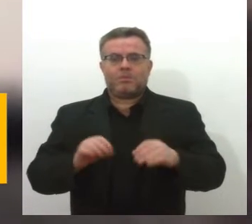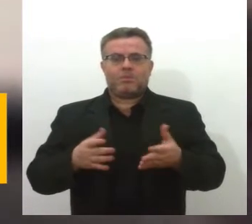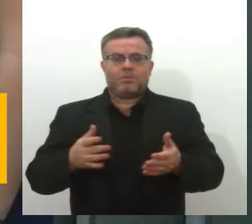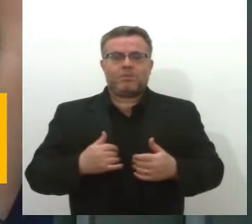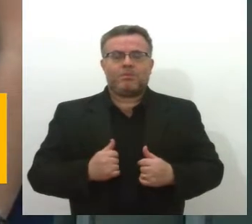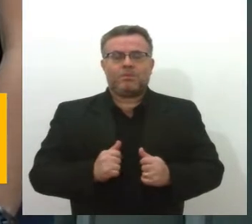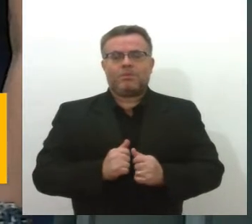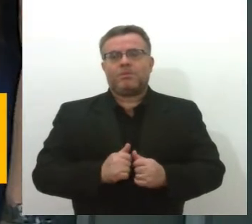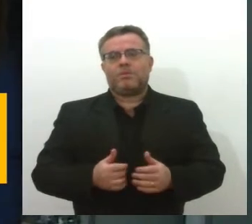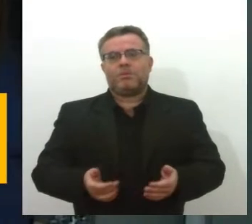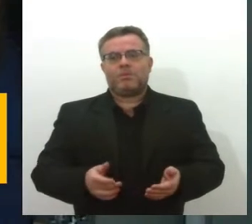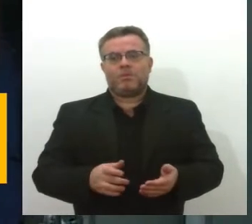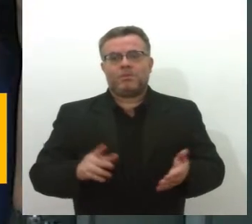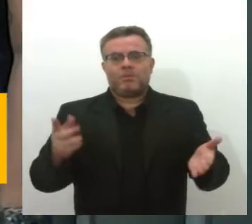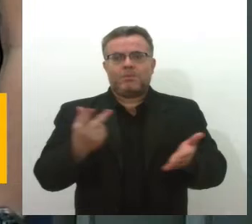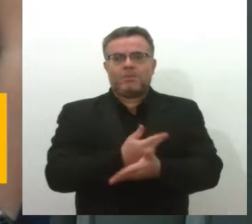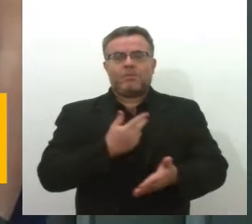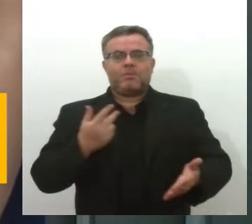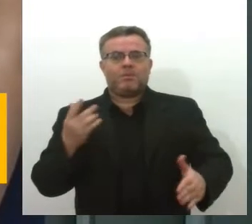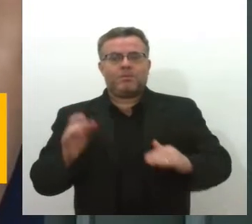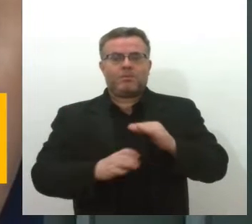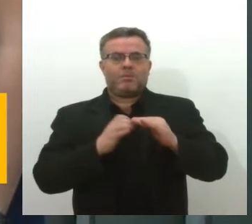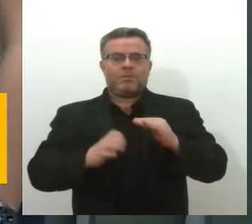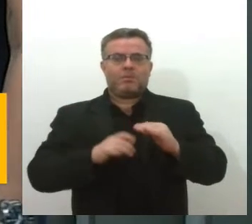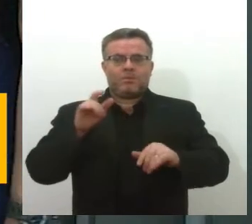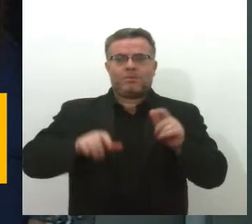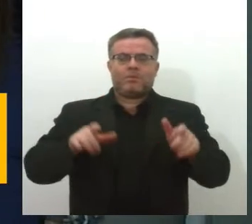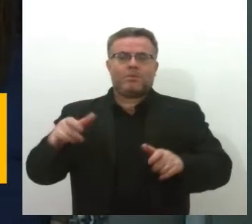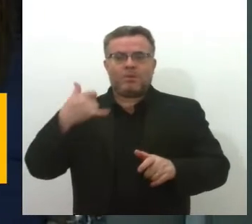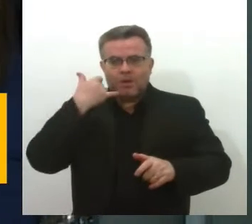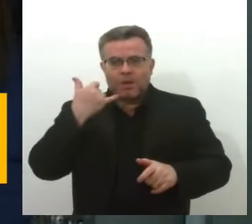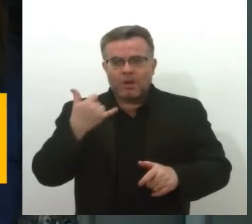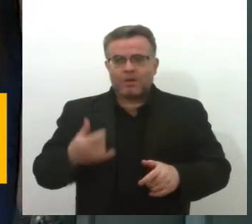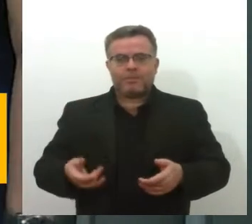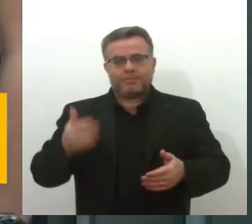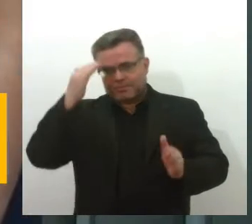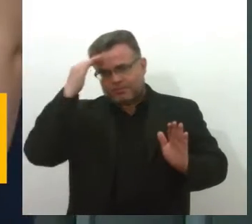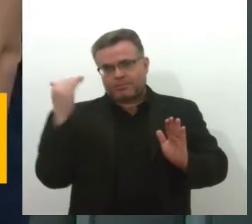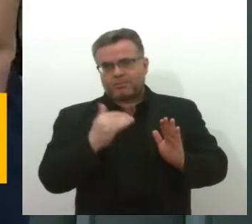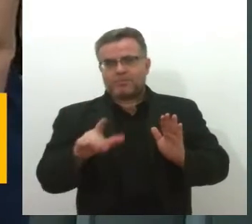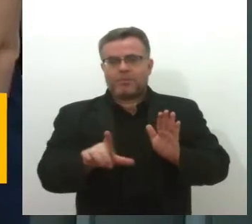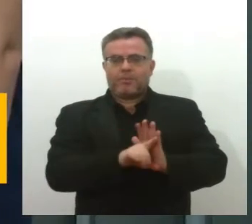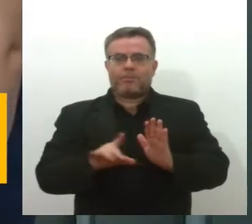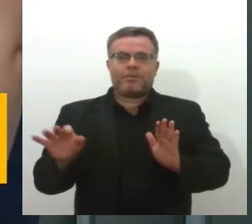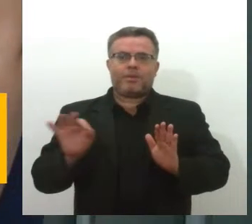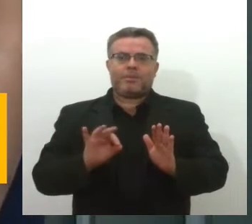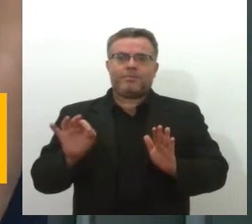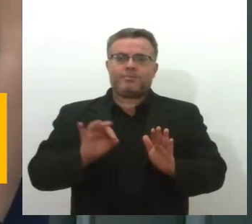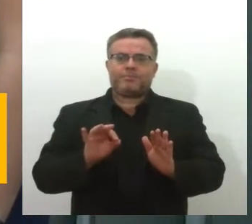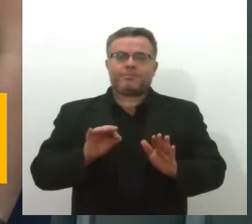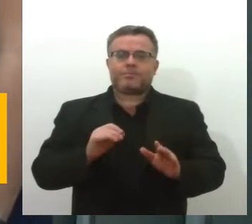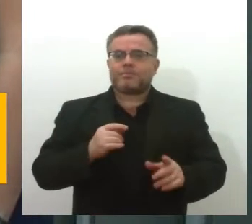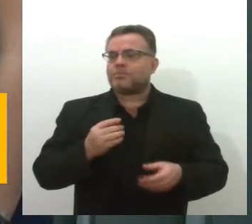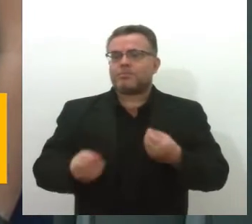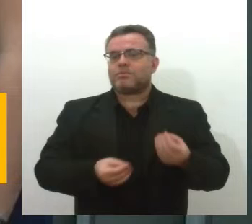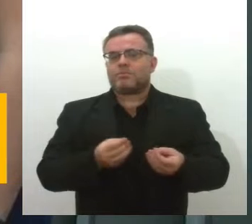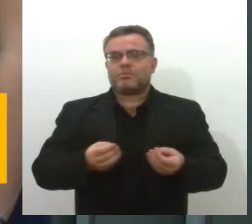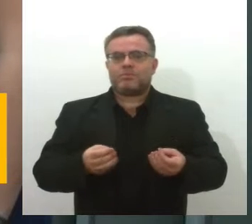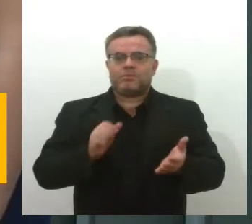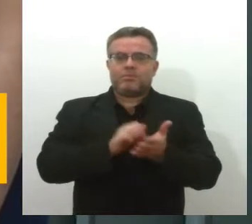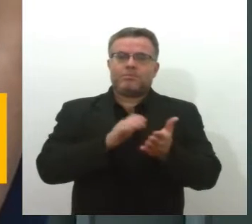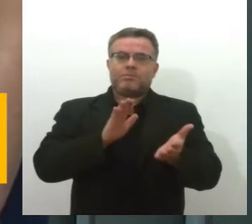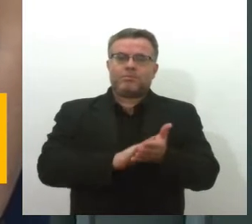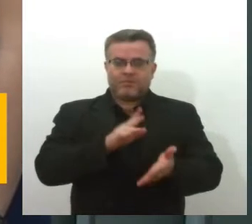E caso a empresa, né, a empresa de telefonia móvel não cumpra a lei, né, ela vai ser multada?